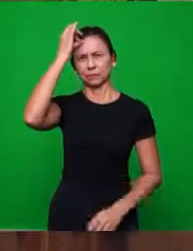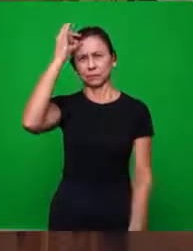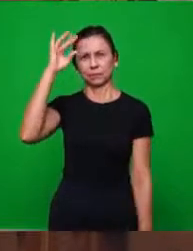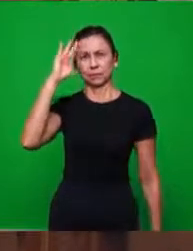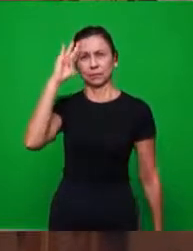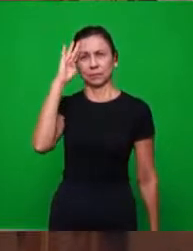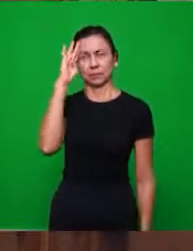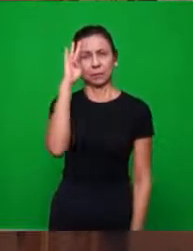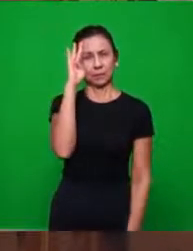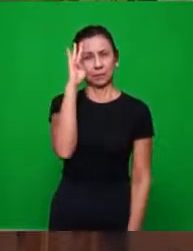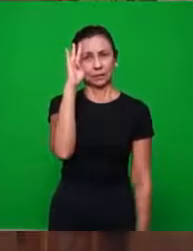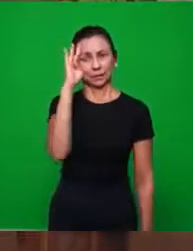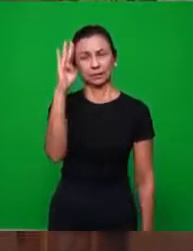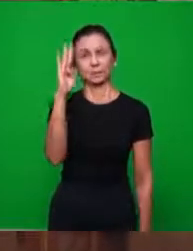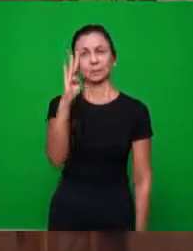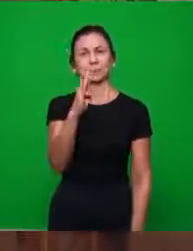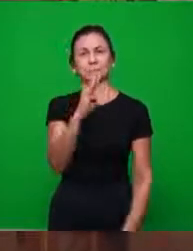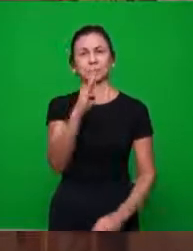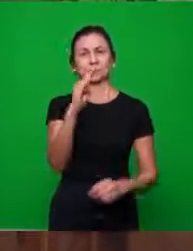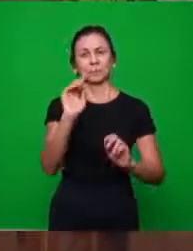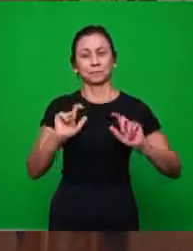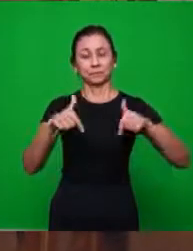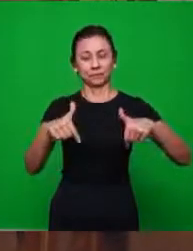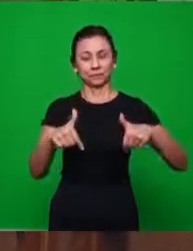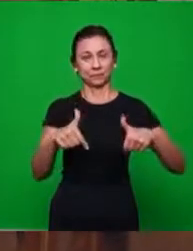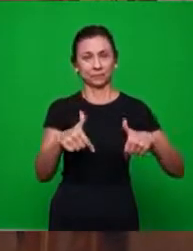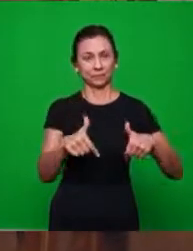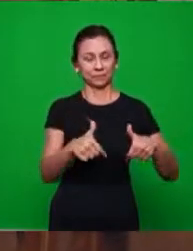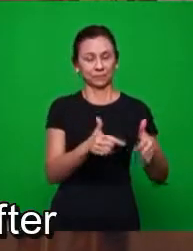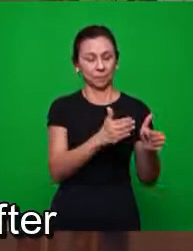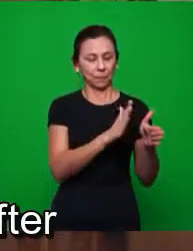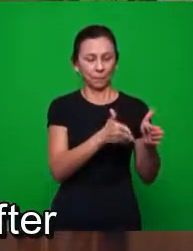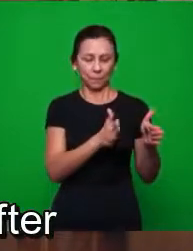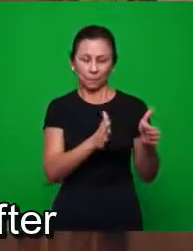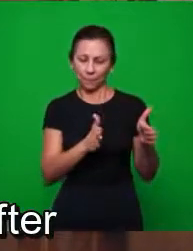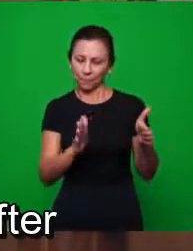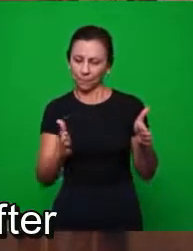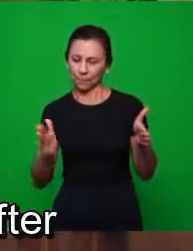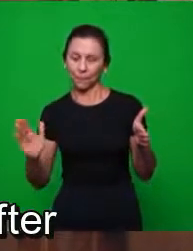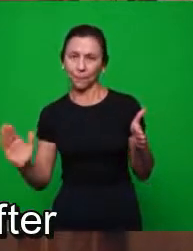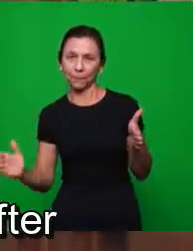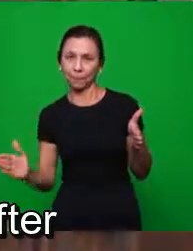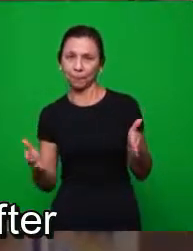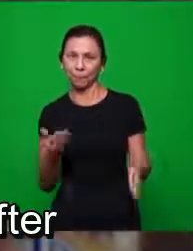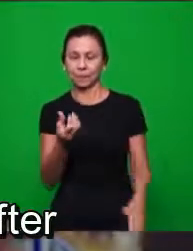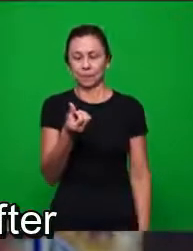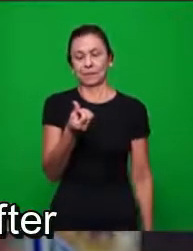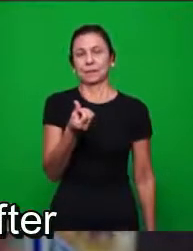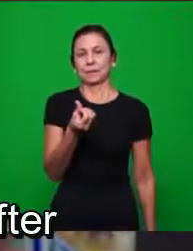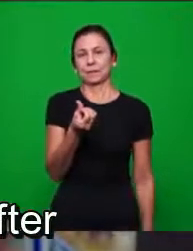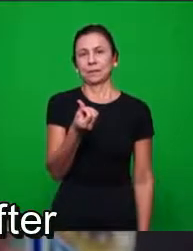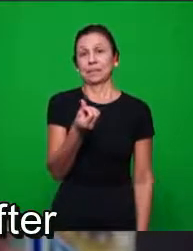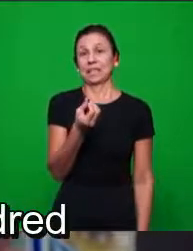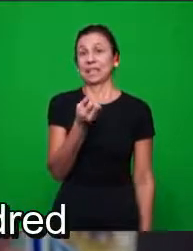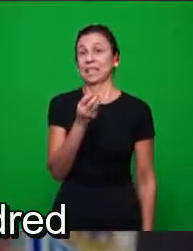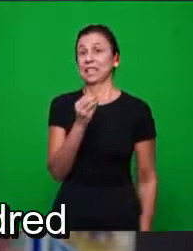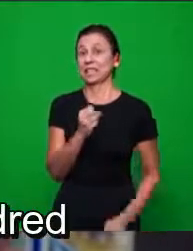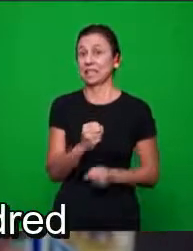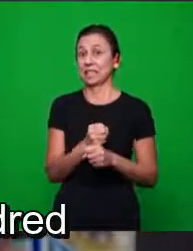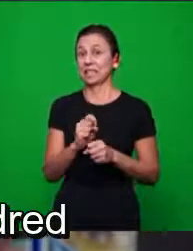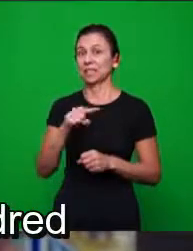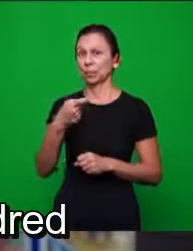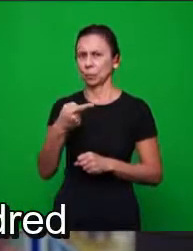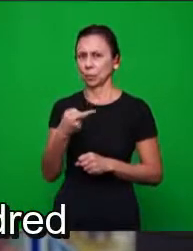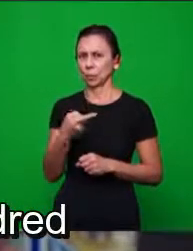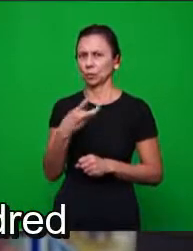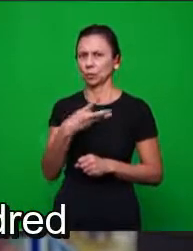em cada período, nós vamos ver que aqui é toda a distinção da igreja. São 60 anos, quer dizer, depois dos 33